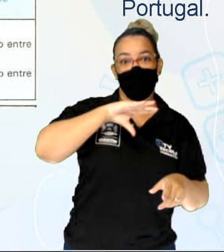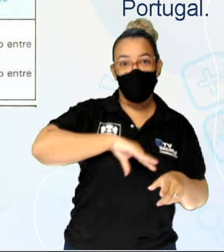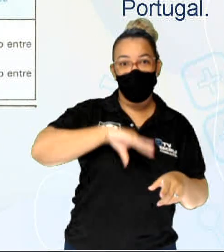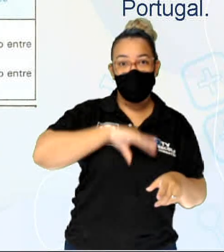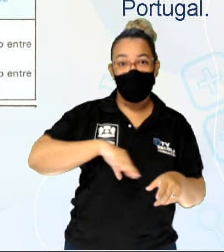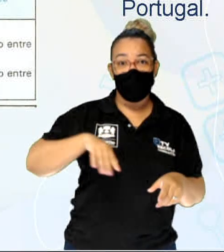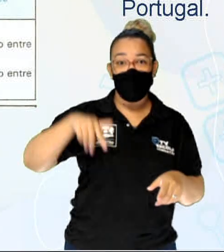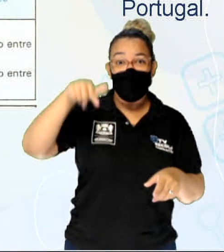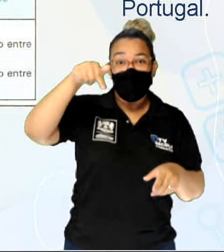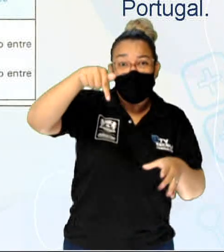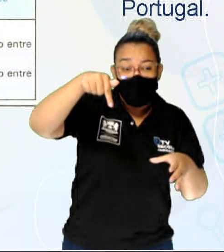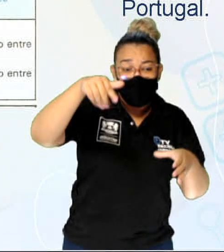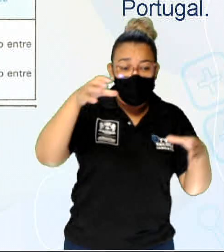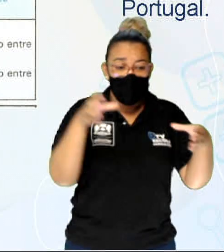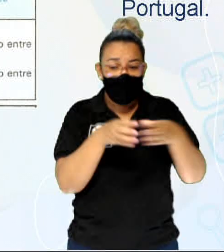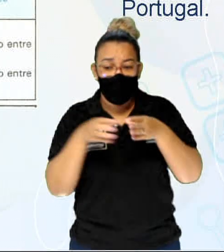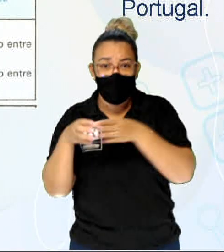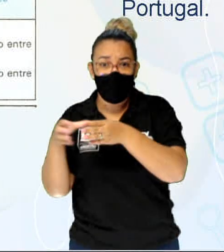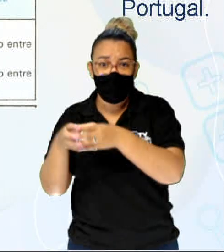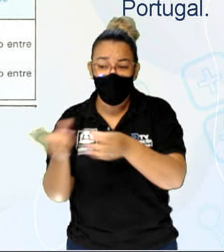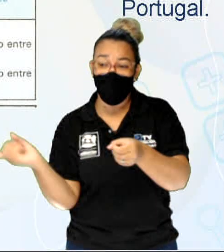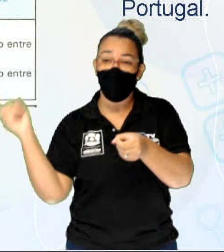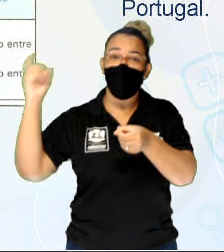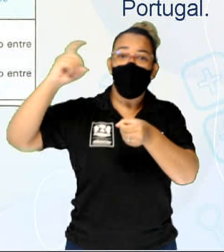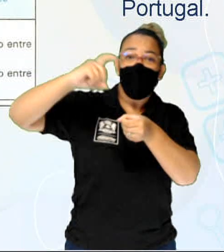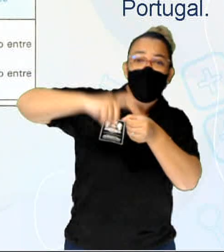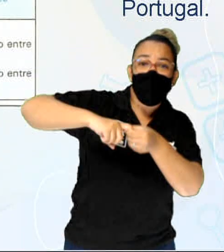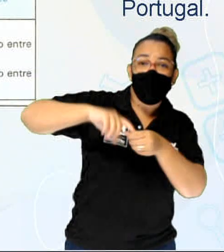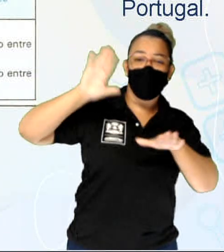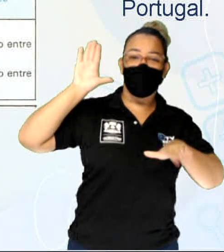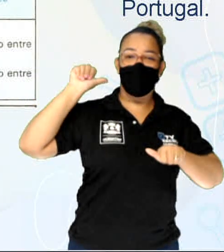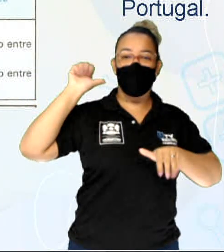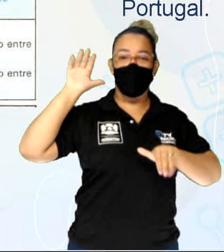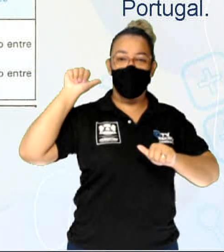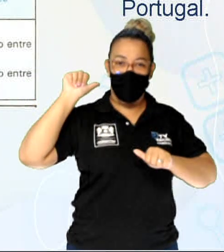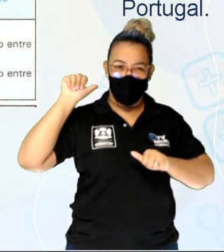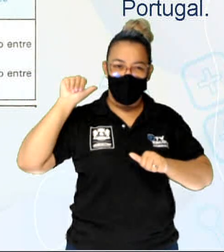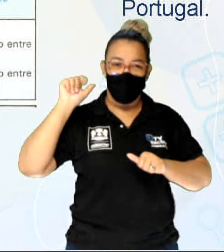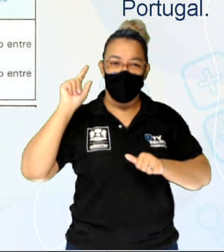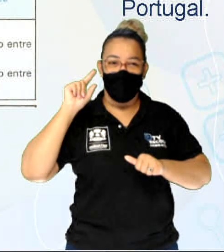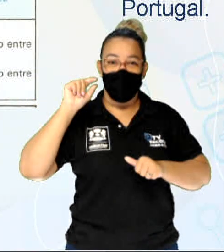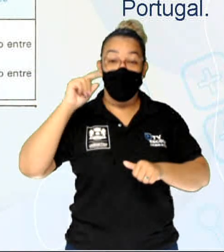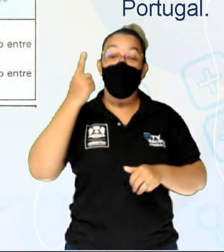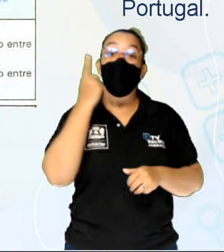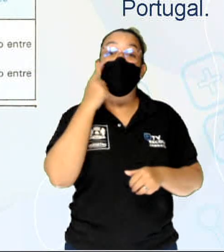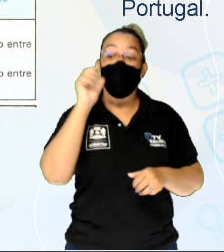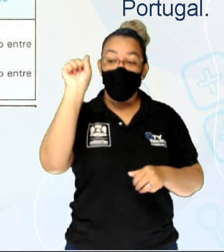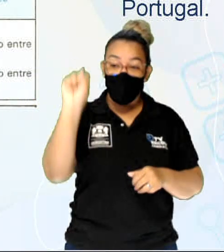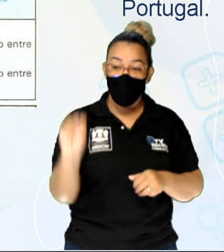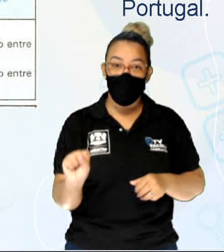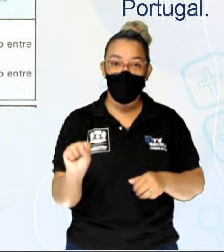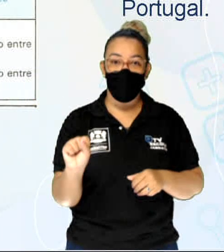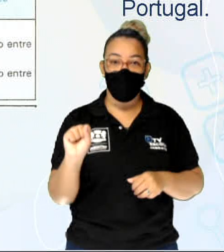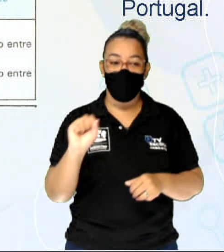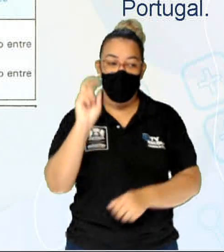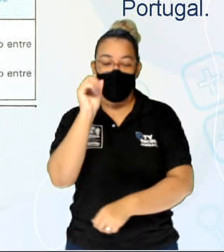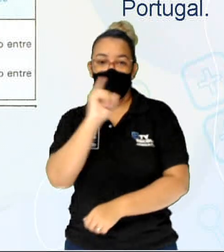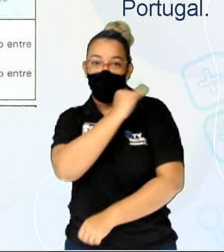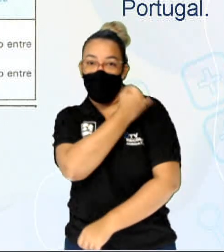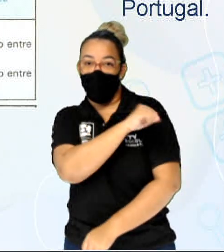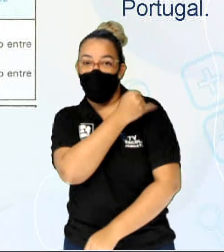Missões voltou para a Espanha. Então, são regiões lá embaixo, ali no sul, você tem Rio de Janeiro,